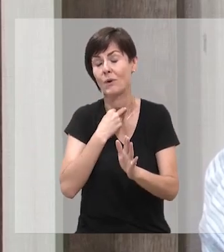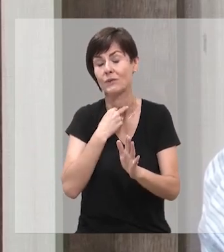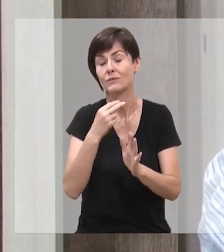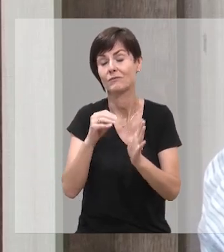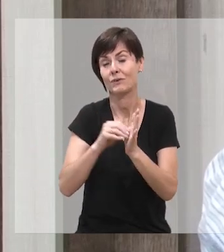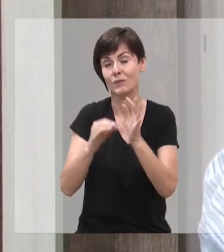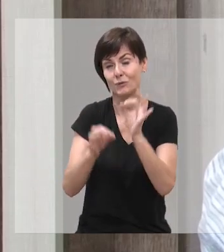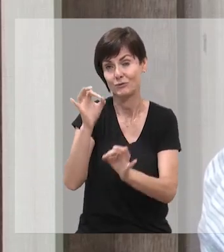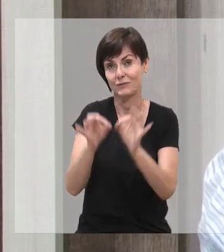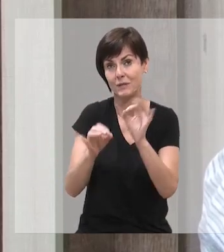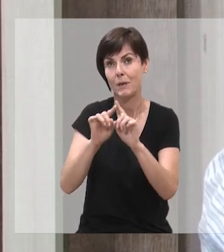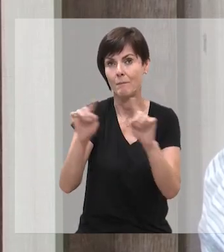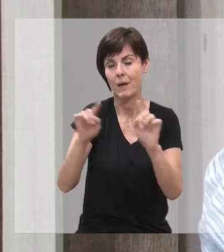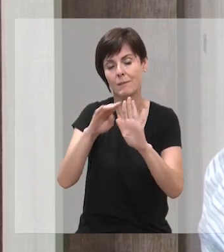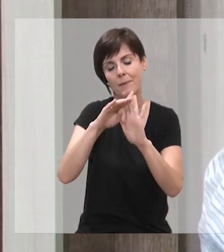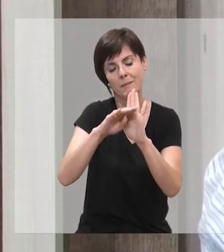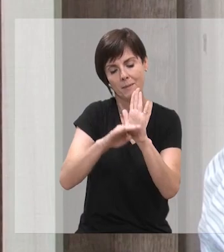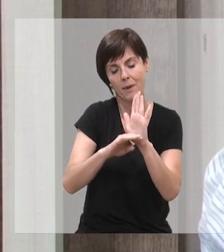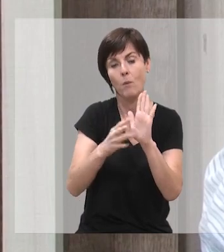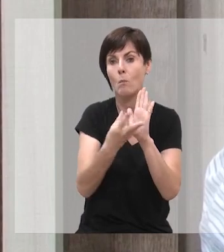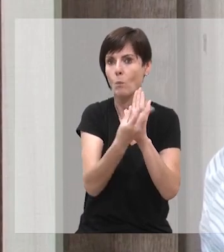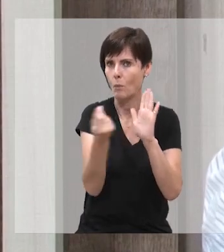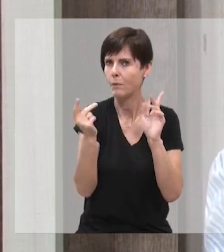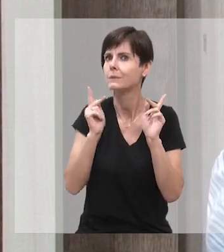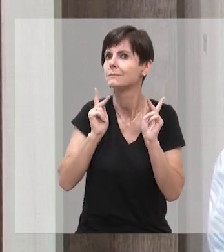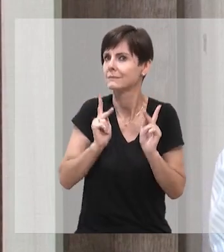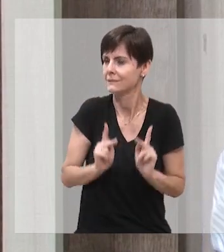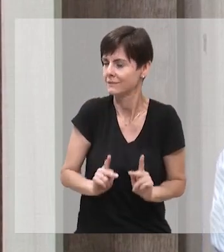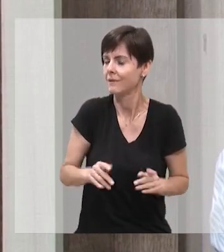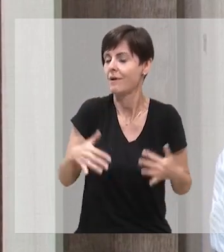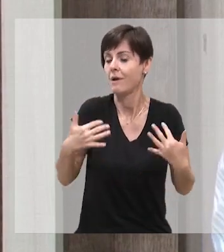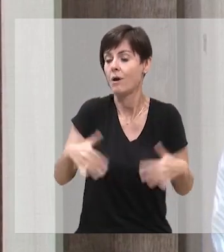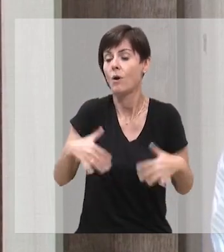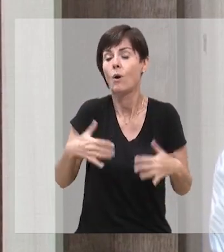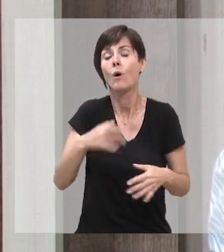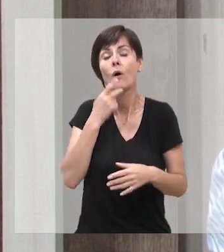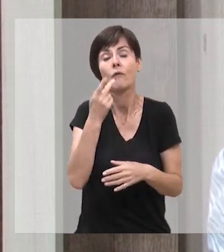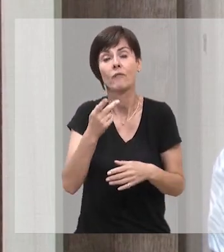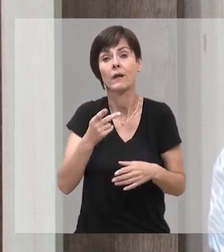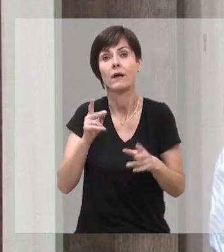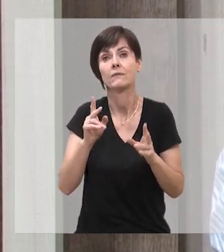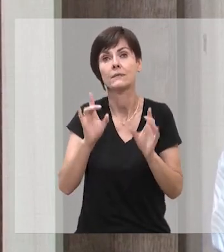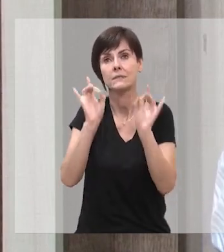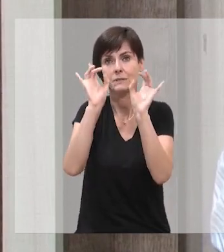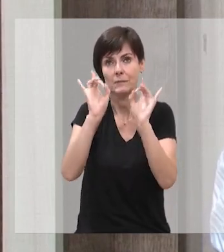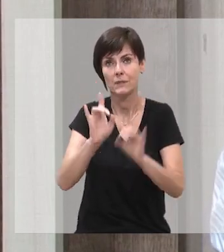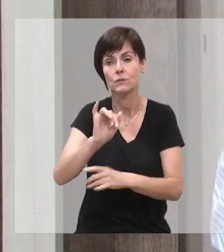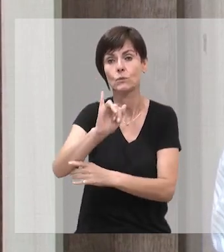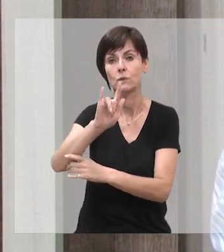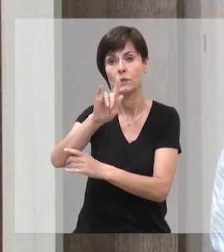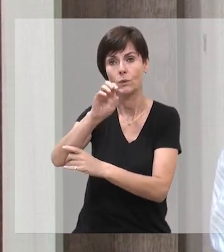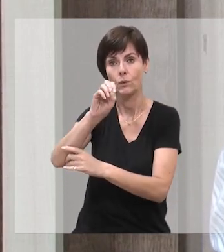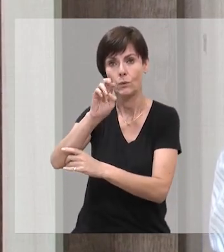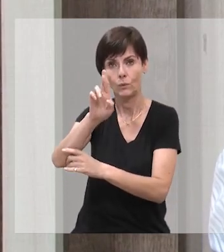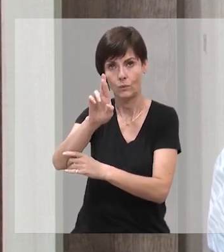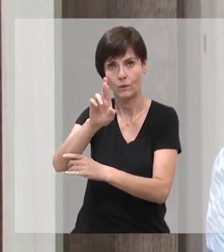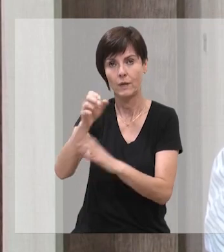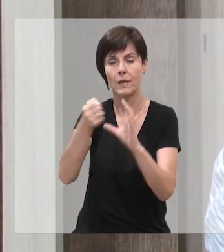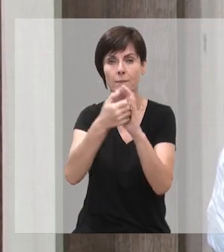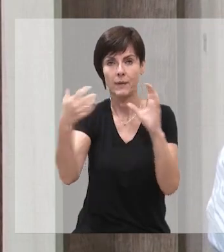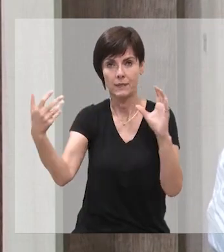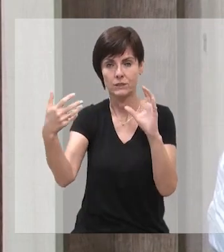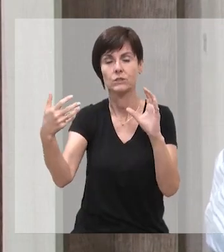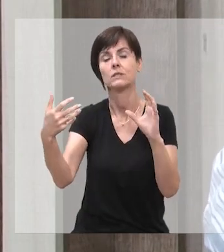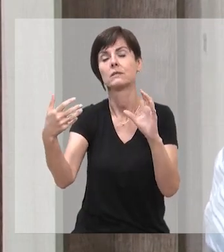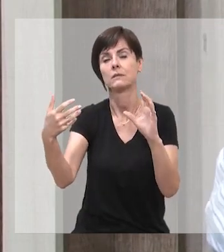o índice aqui nos traz bastante coisa. O que eu tratava especificamente do Igor Luquezzi,